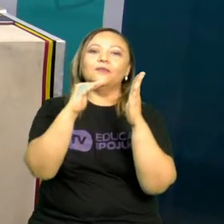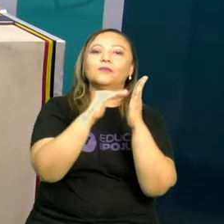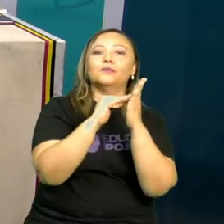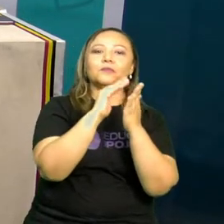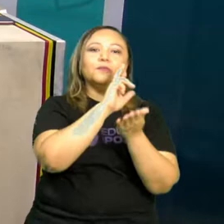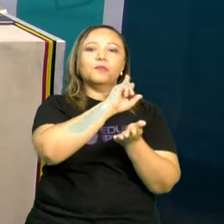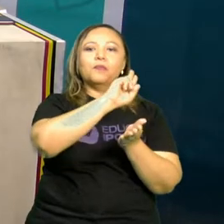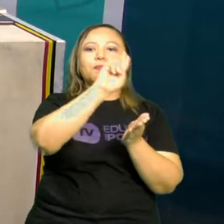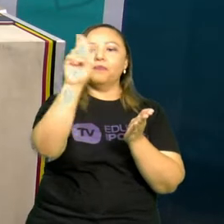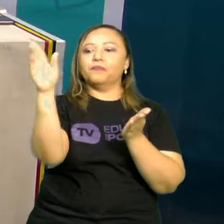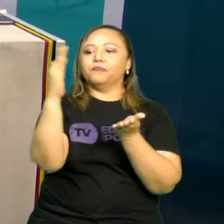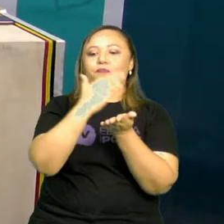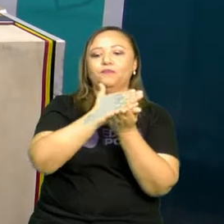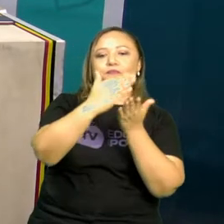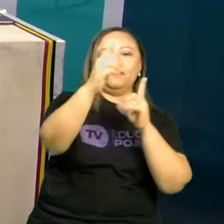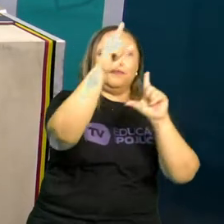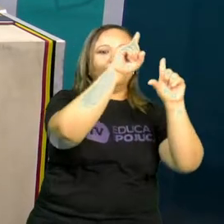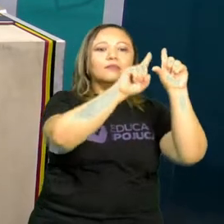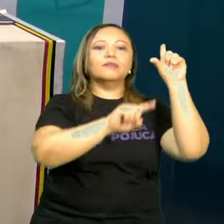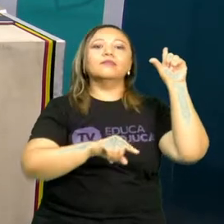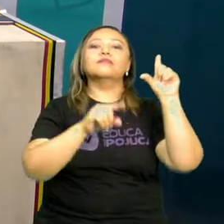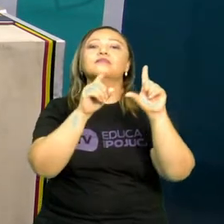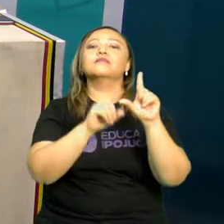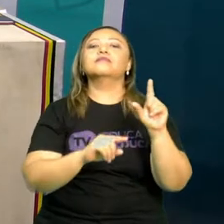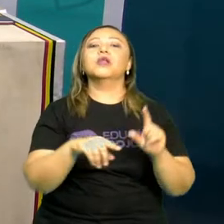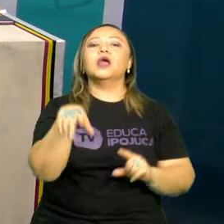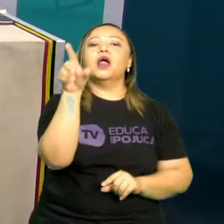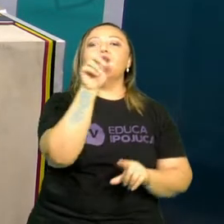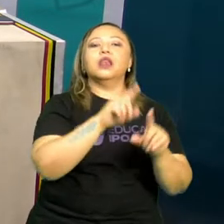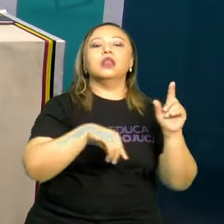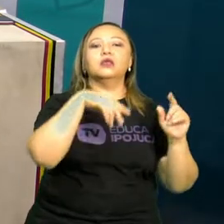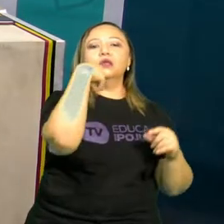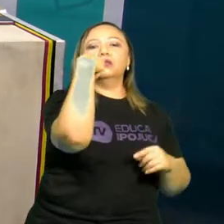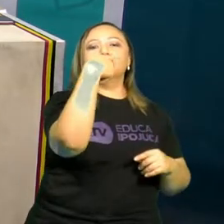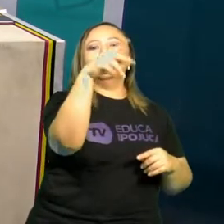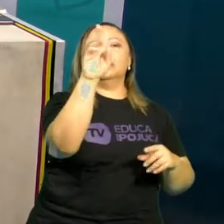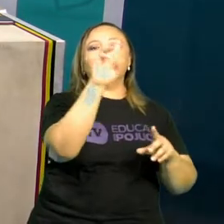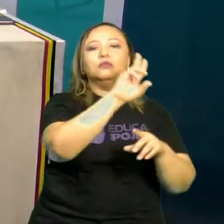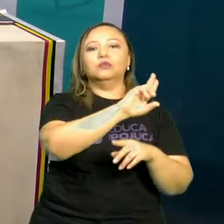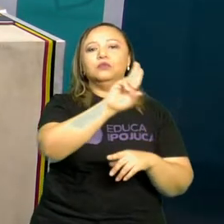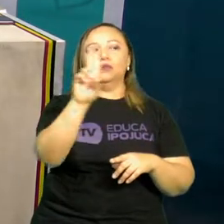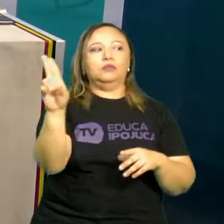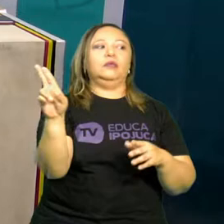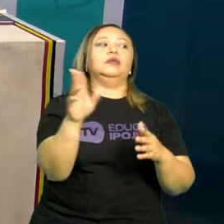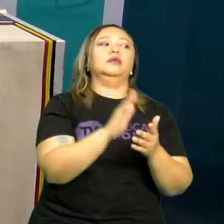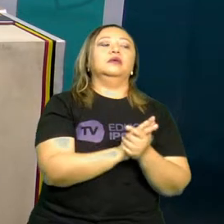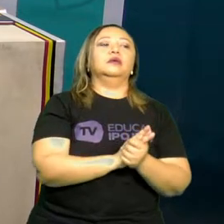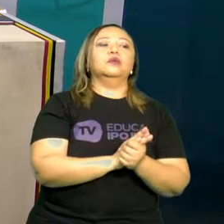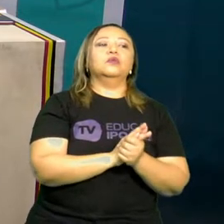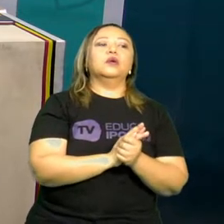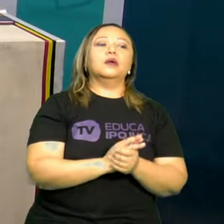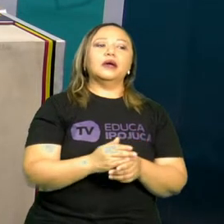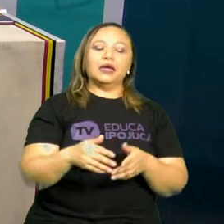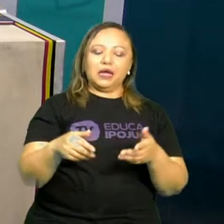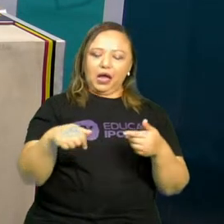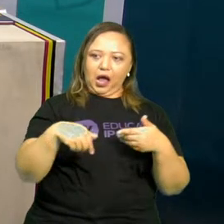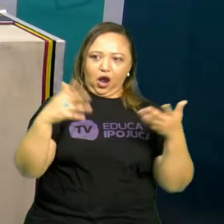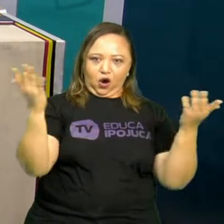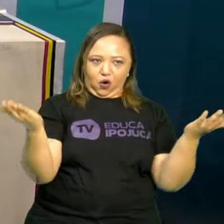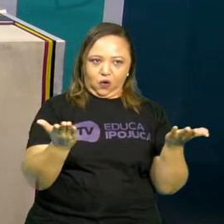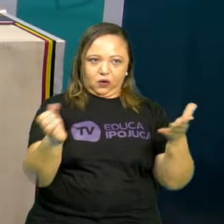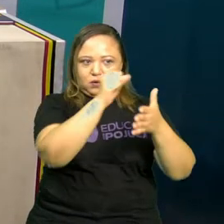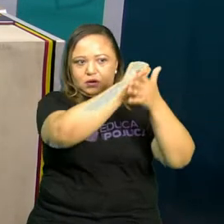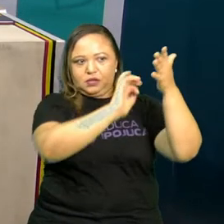começa com a letra. E qual é a letra do seu nome? E aí, uma trouxe para você uma atividade